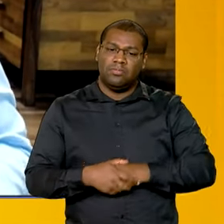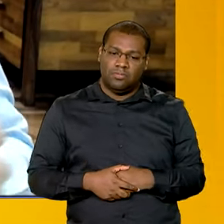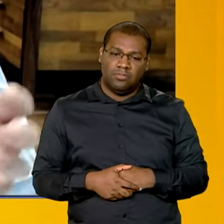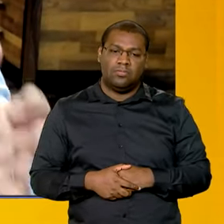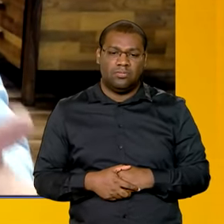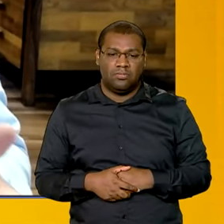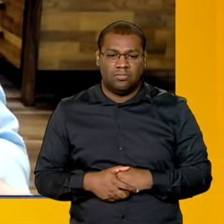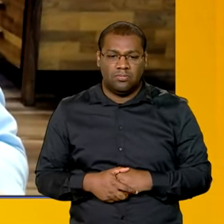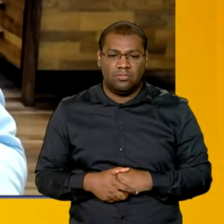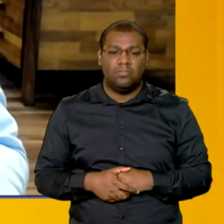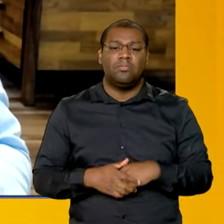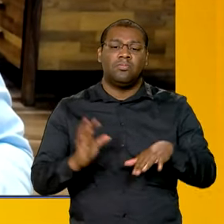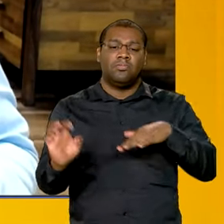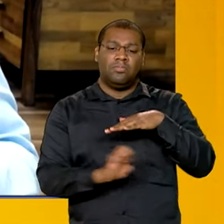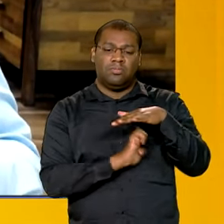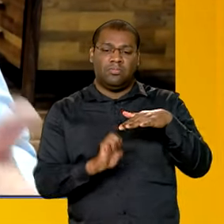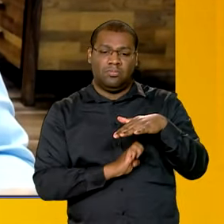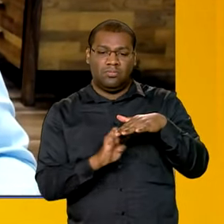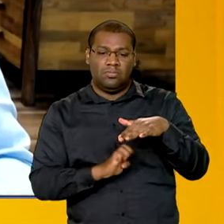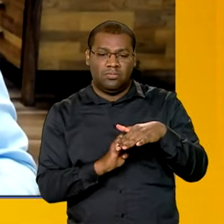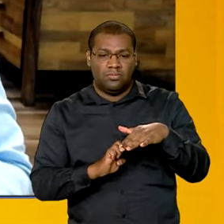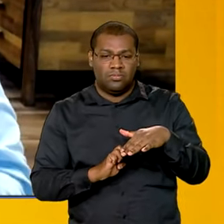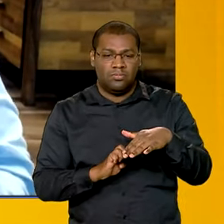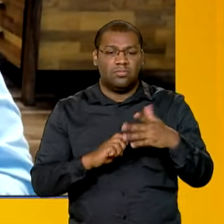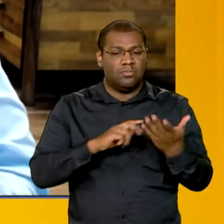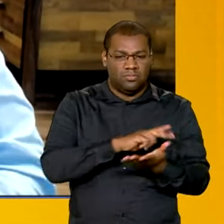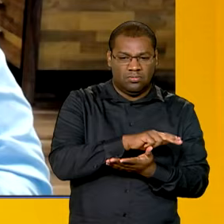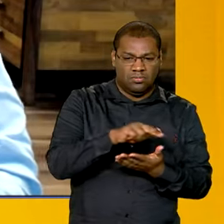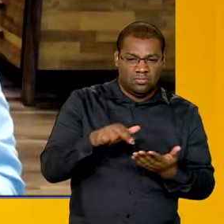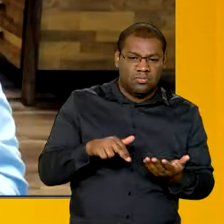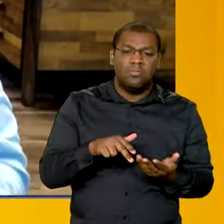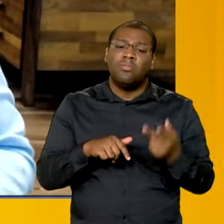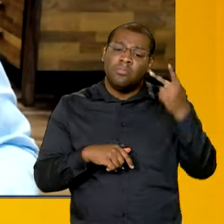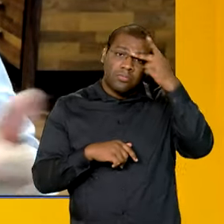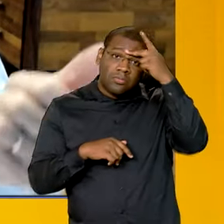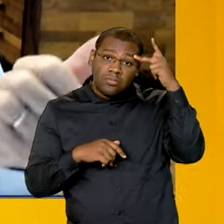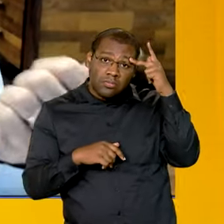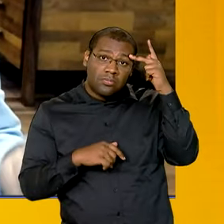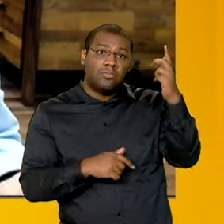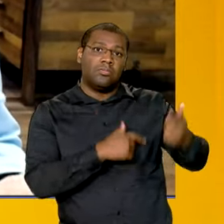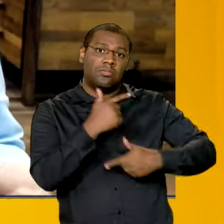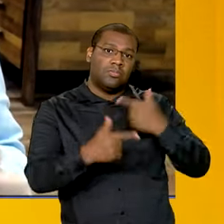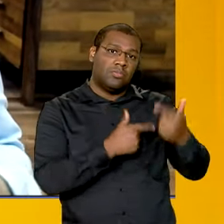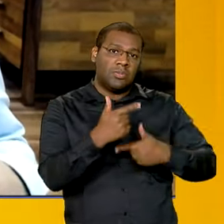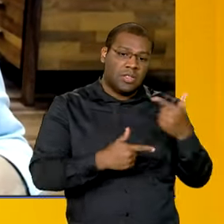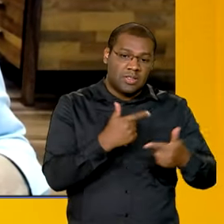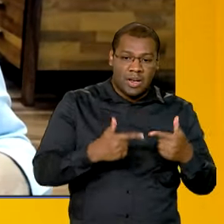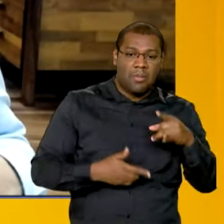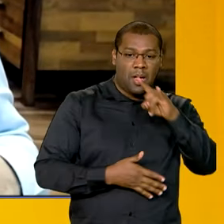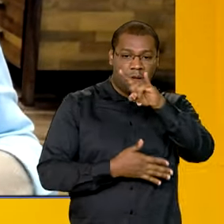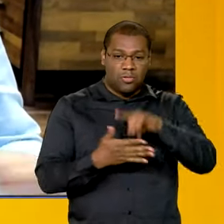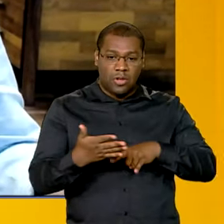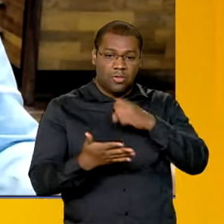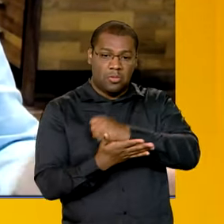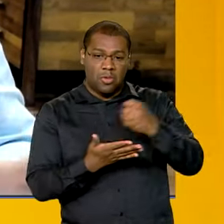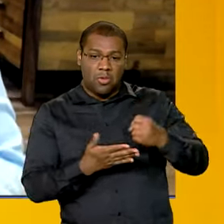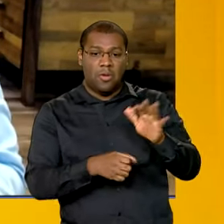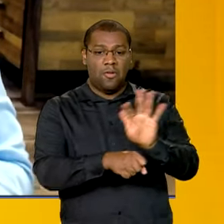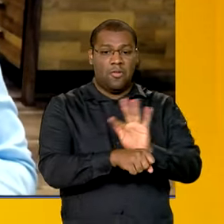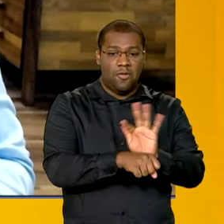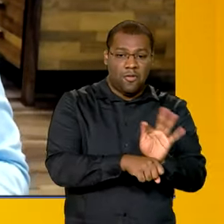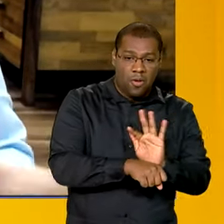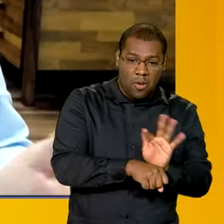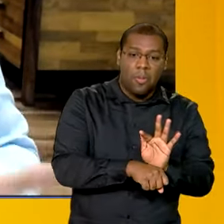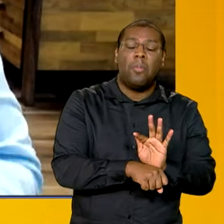empresas. Várias empresas e trabalhadores foram beneficiados, em setembro do ano passado, ali no Vale do